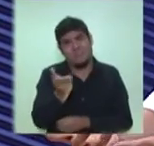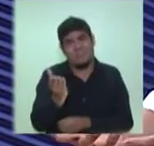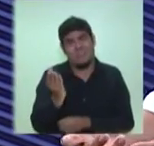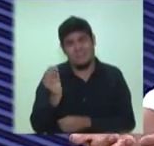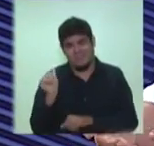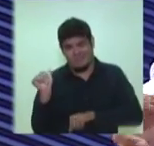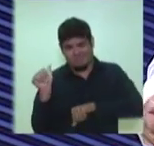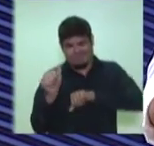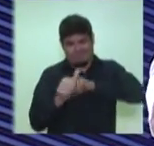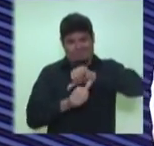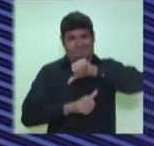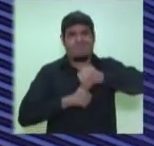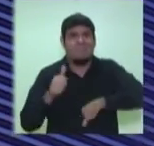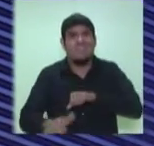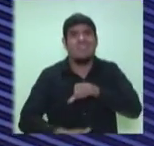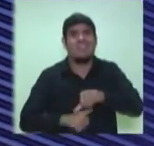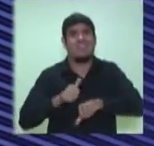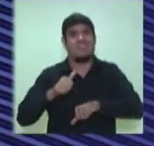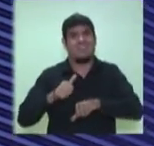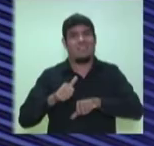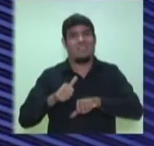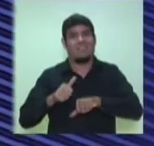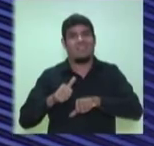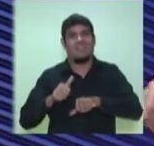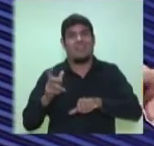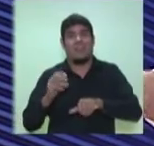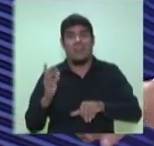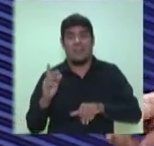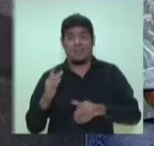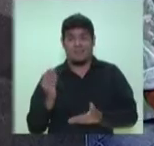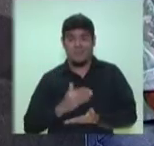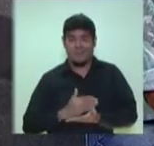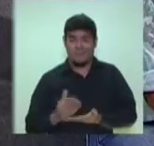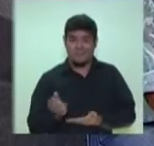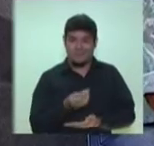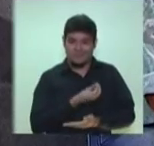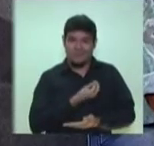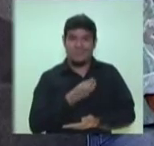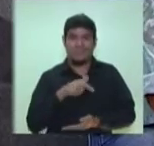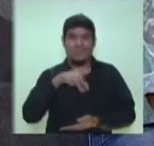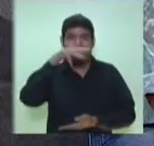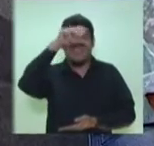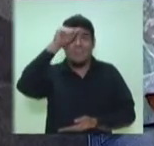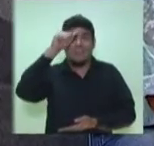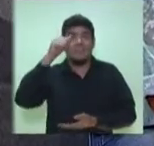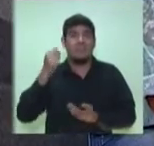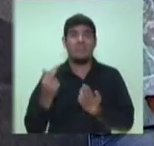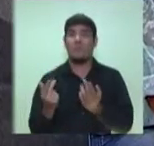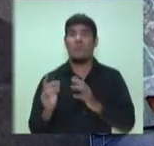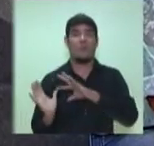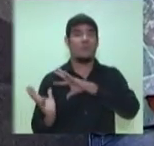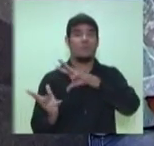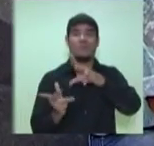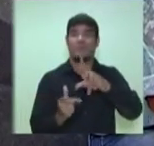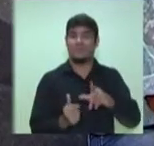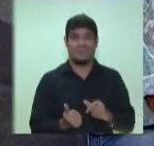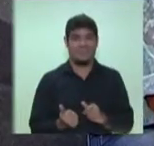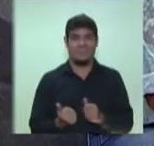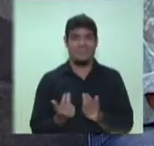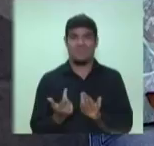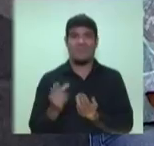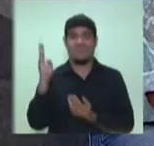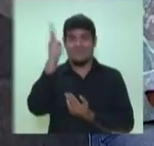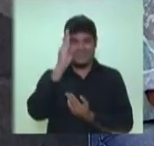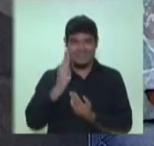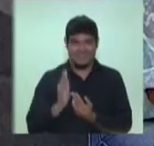vida da nossa cidade, a chance que a gente comece a viver em Manaus, um processo que está sendo vivido pelo mundo e pelo Brasil. Iniciei